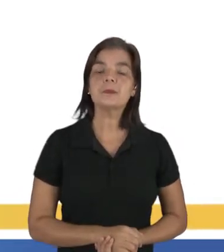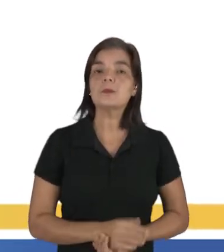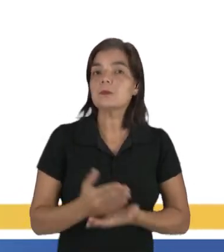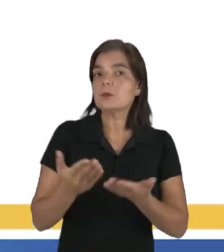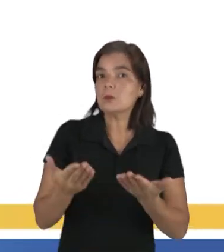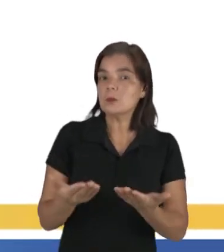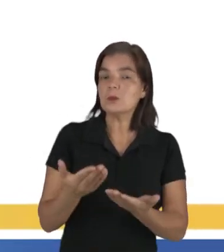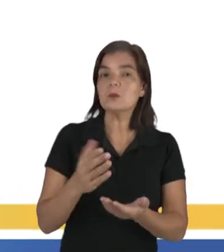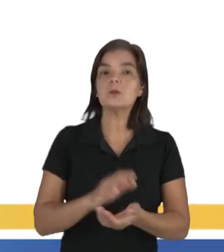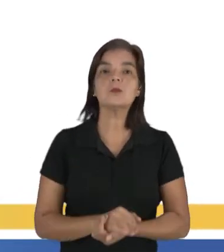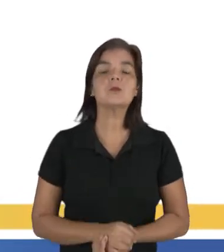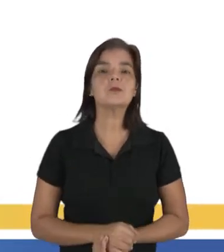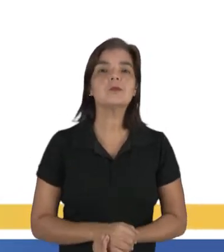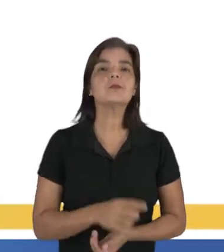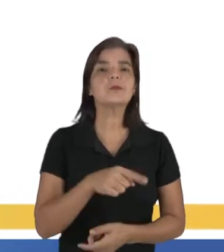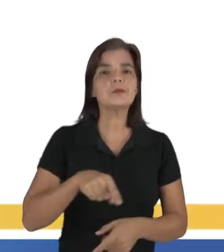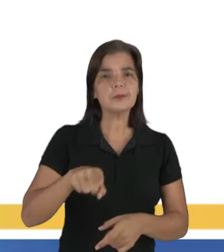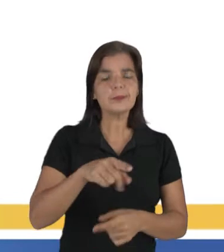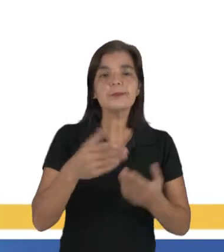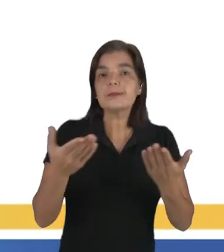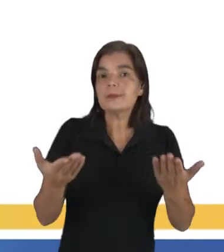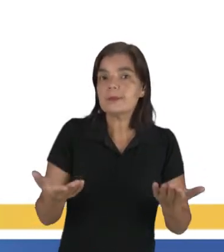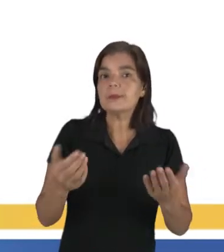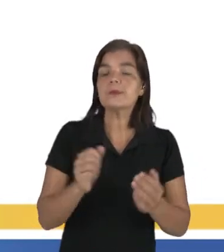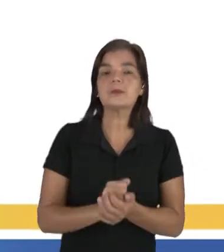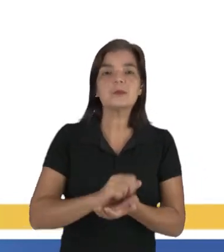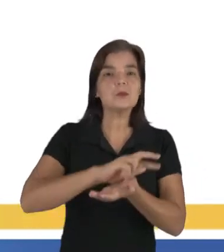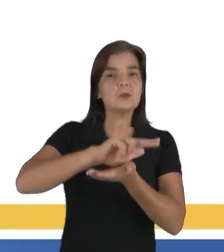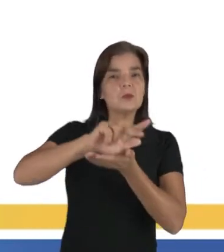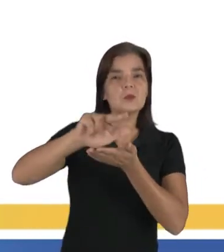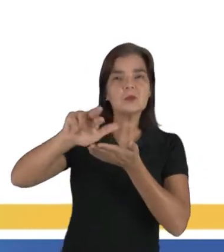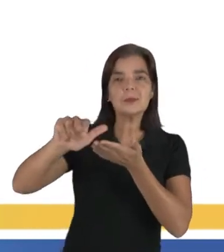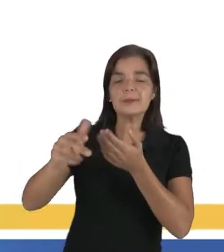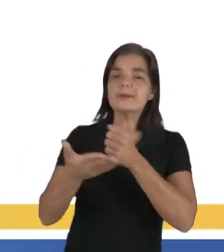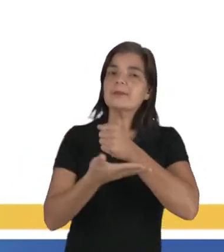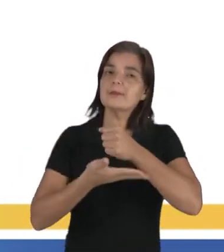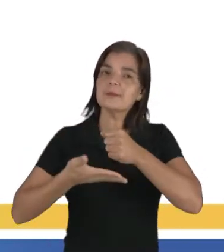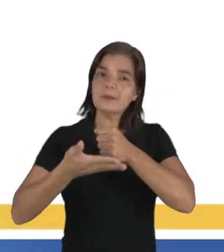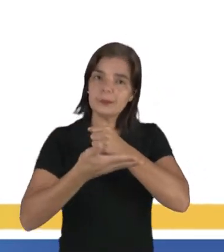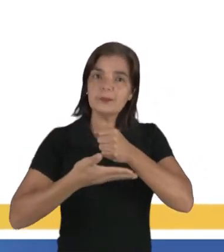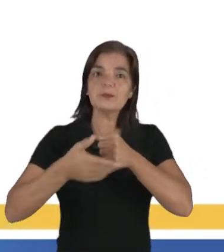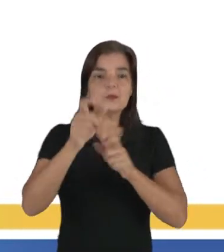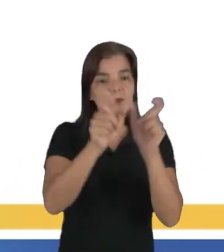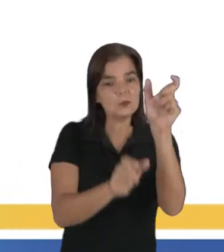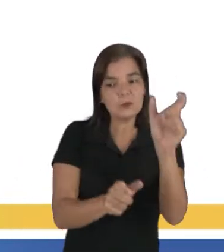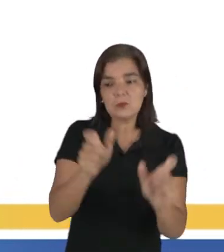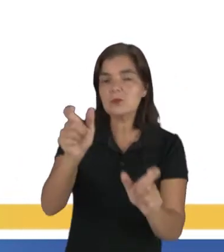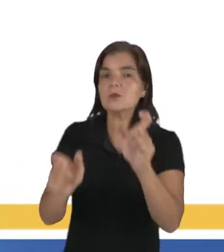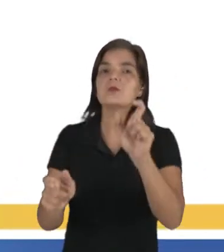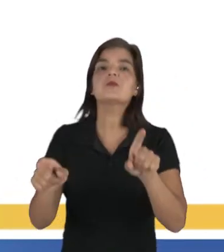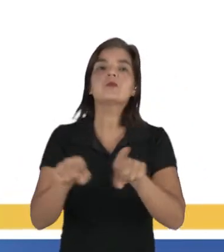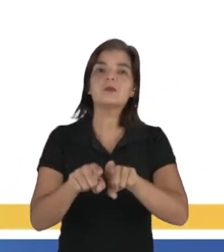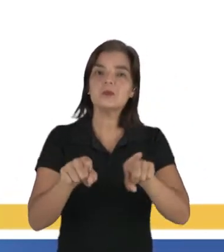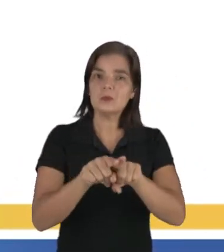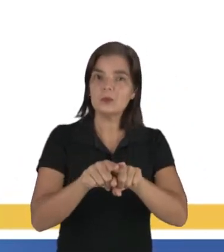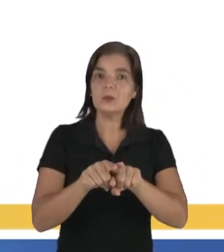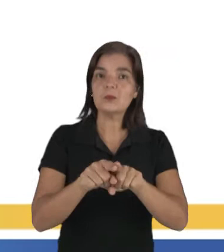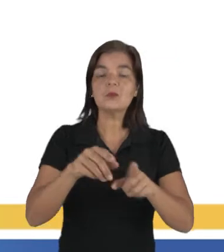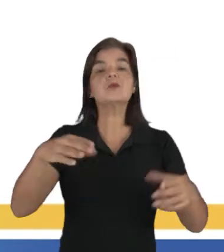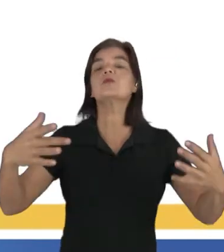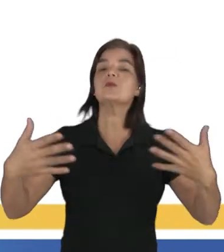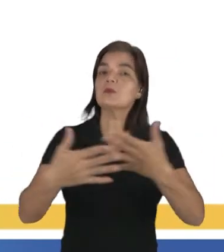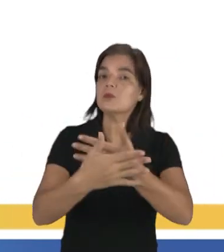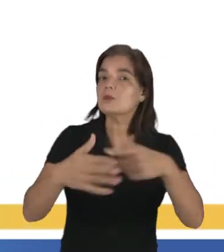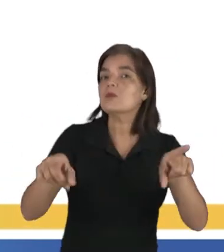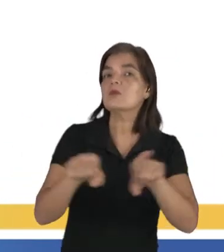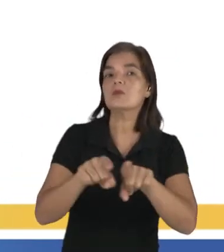Então, ela é, pessoal, portanto, a variação base dos indivíduos, dos grandes centros urbanos,